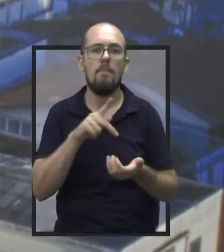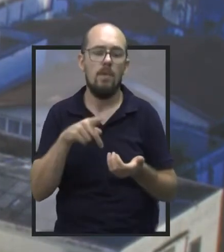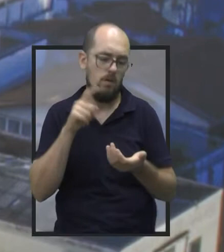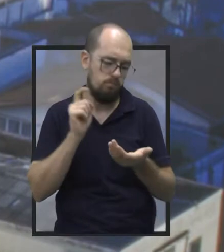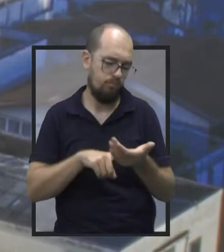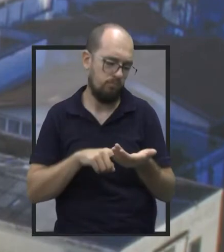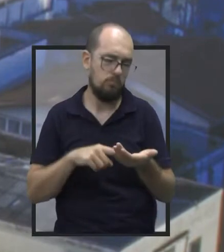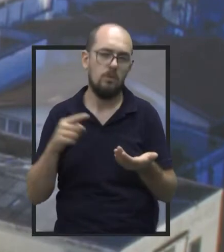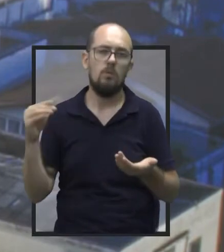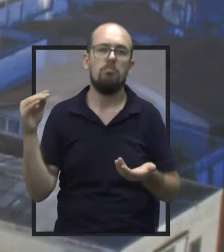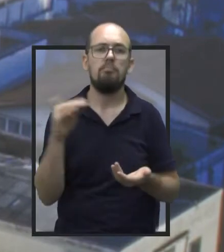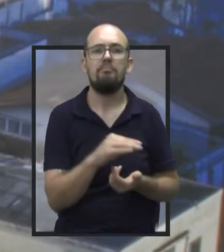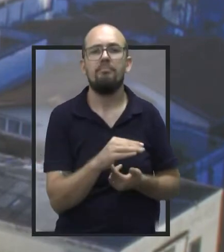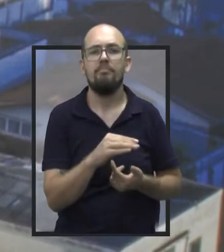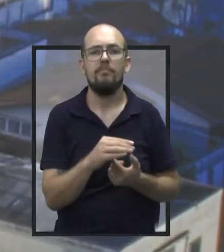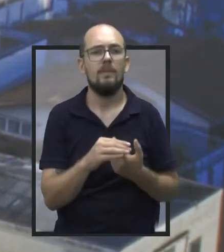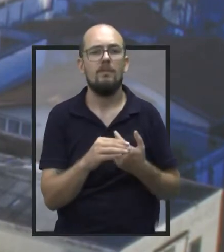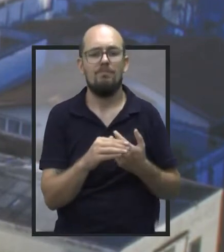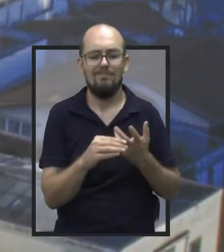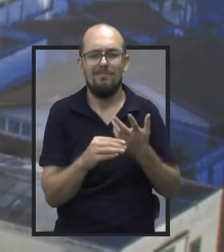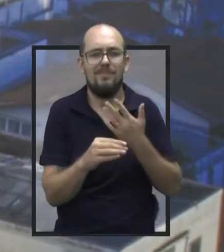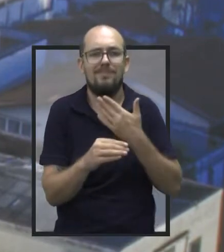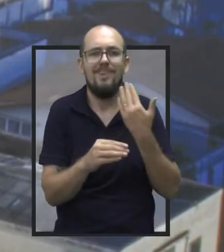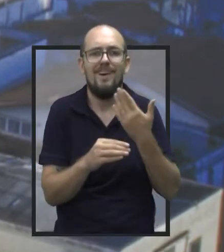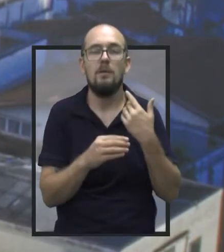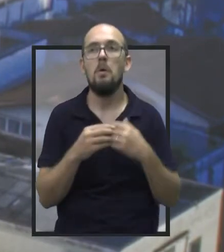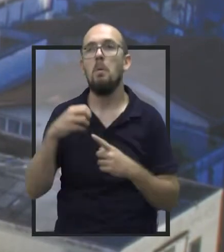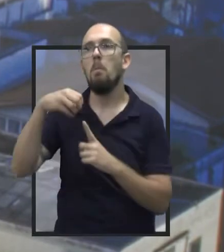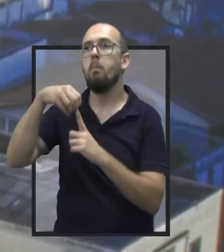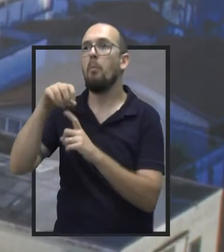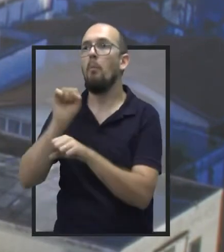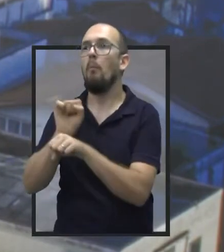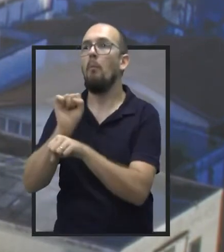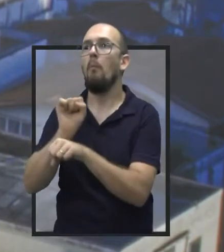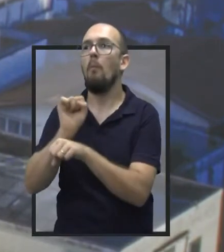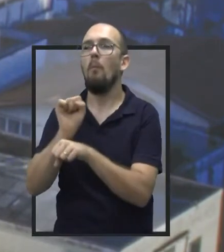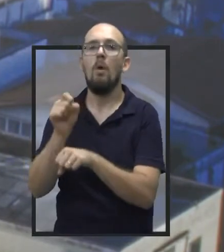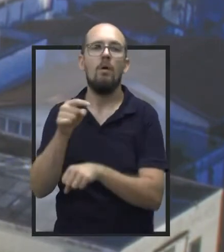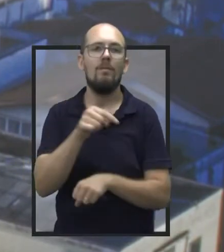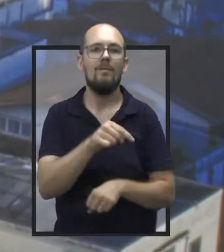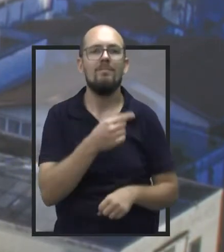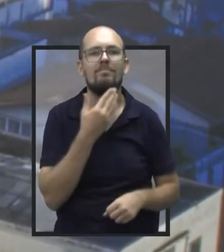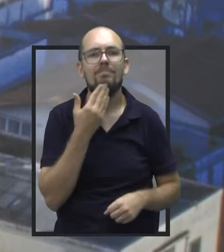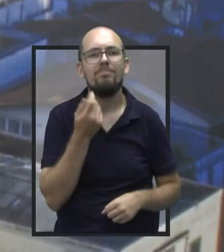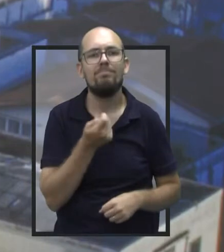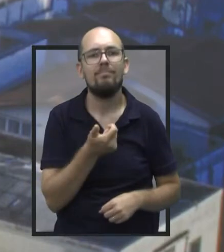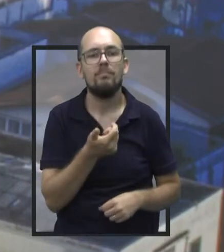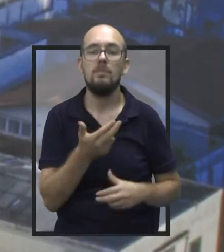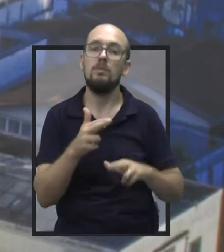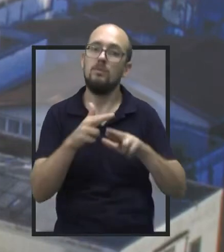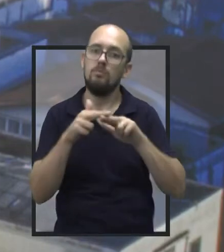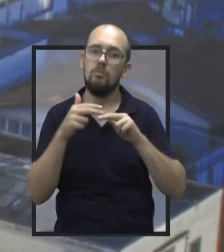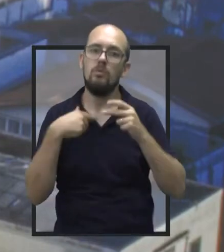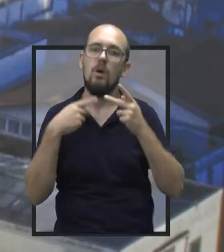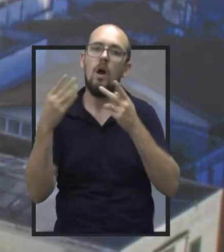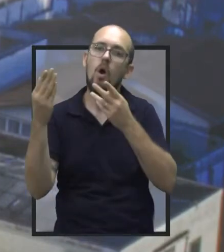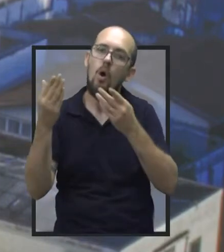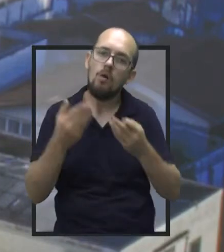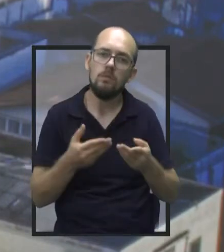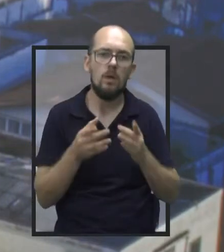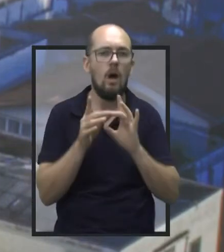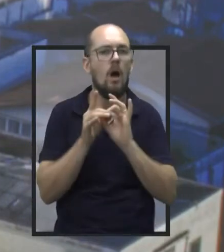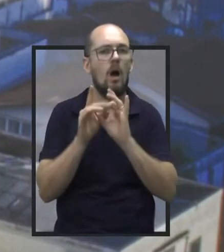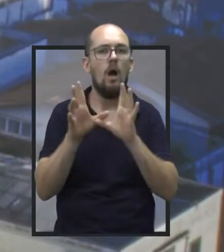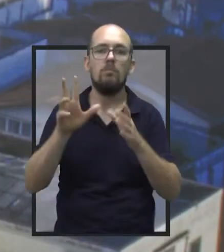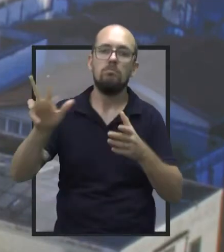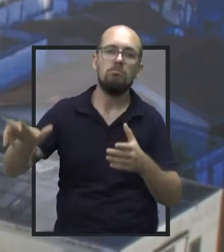outros meios de transporte muito mais fáceis. Então a gente deixou aqui um convite, deixei um convite em aberto, para que eles possam